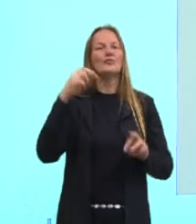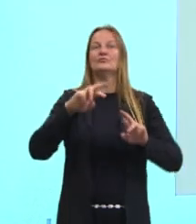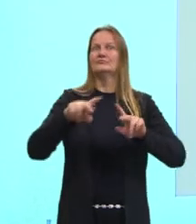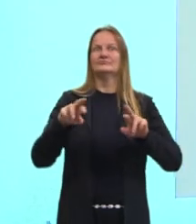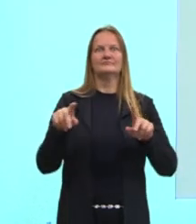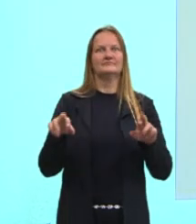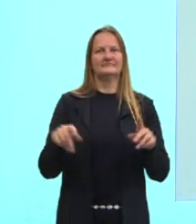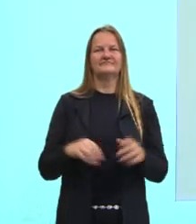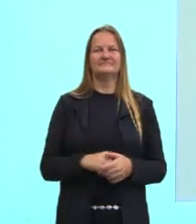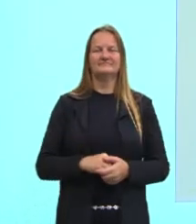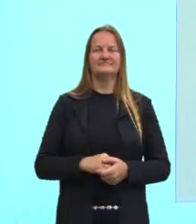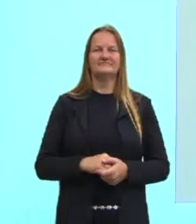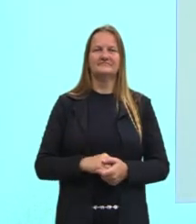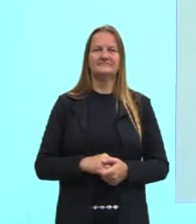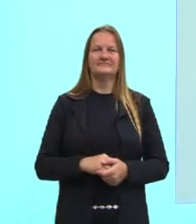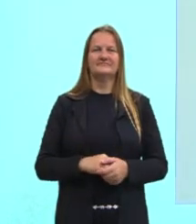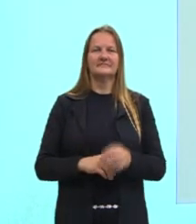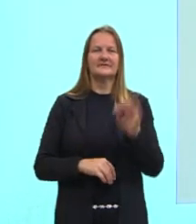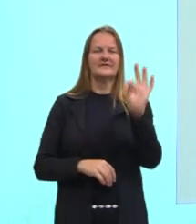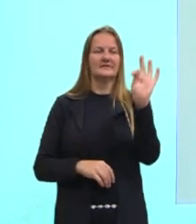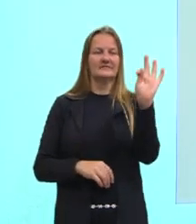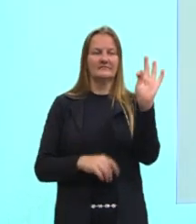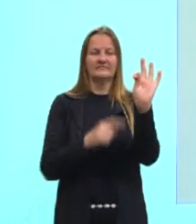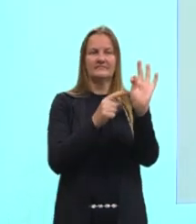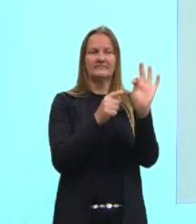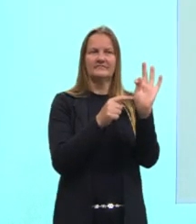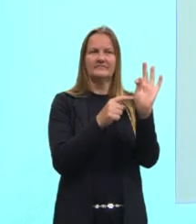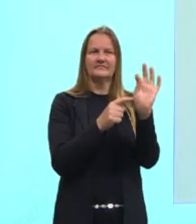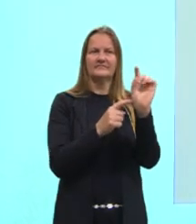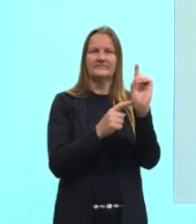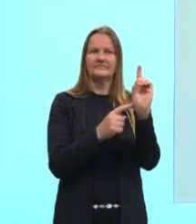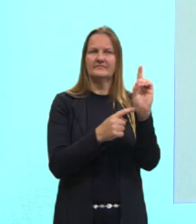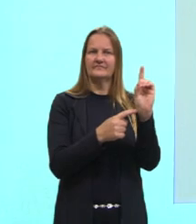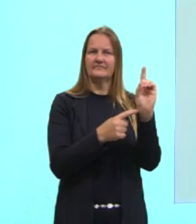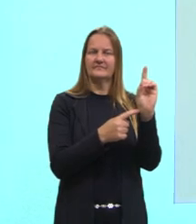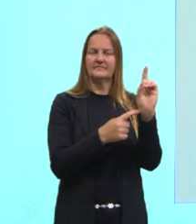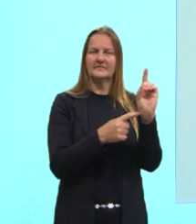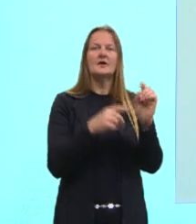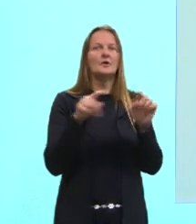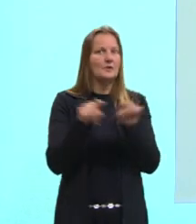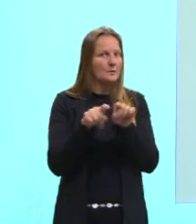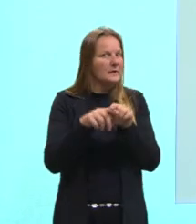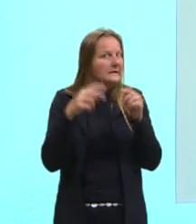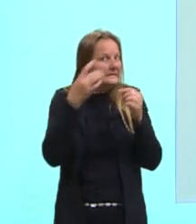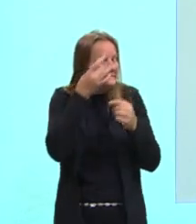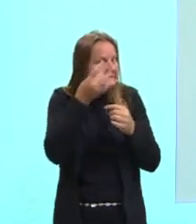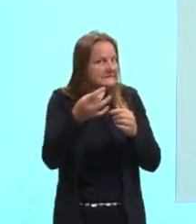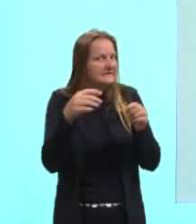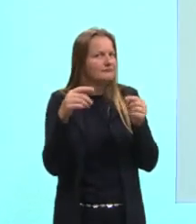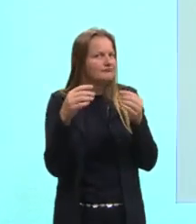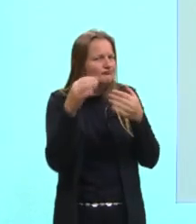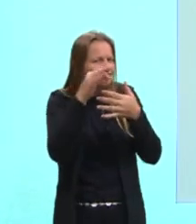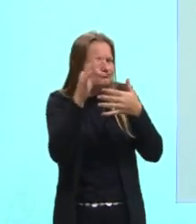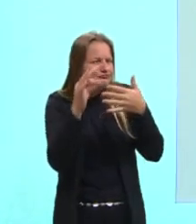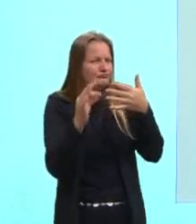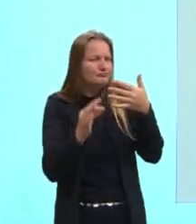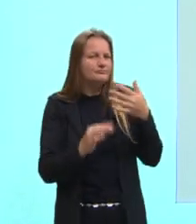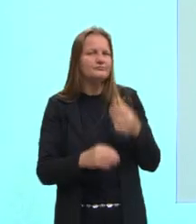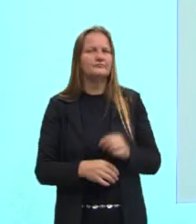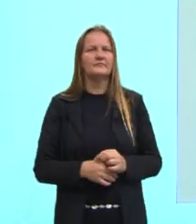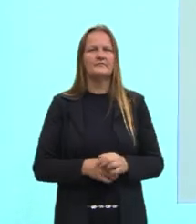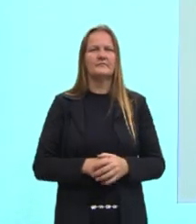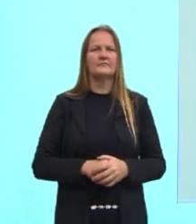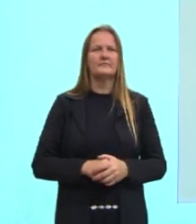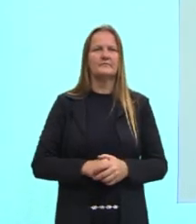-D. Tá? El DIA. Temos que ter também uma atenção especial com LA-RE e